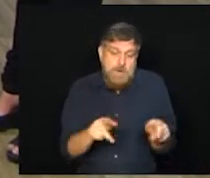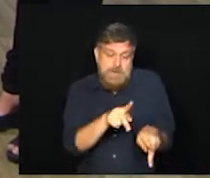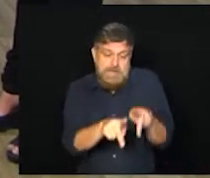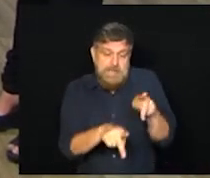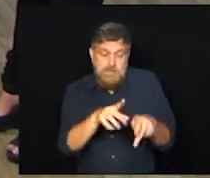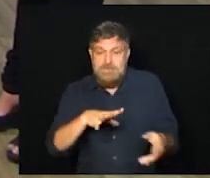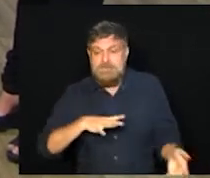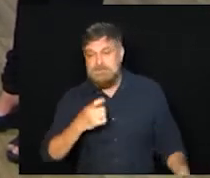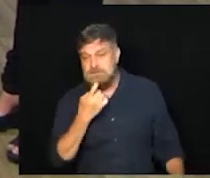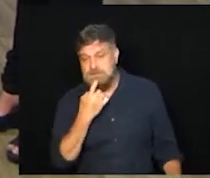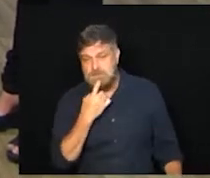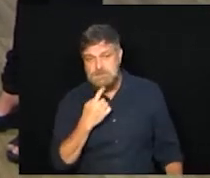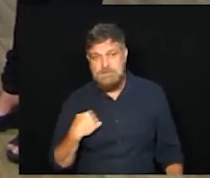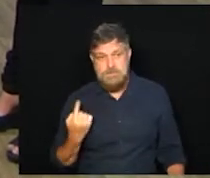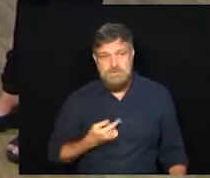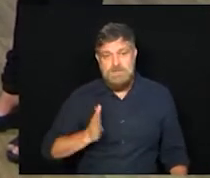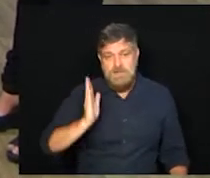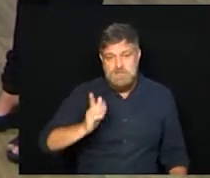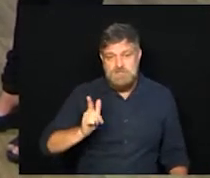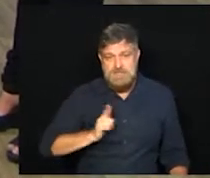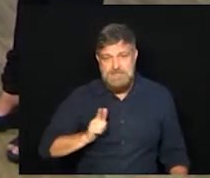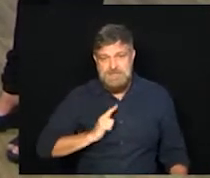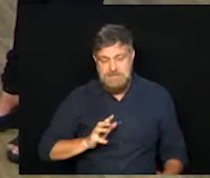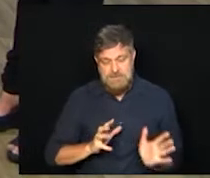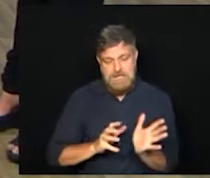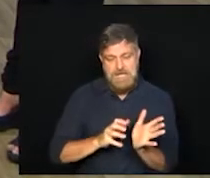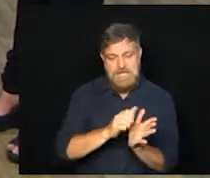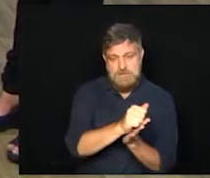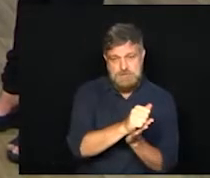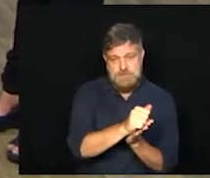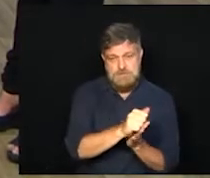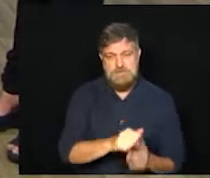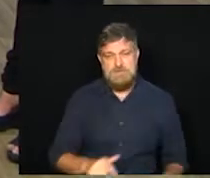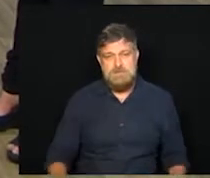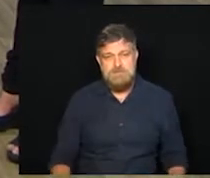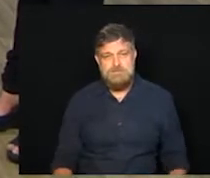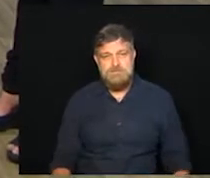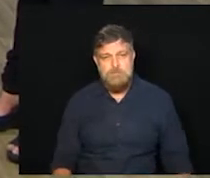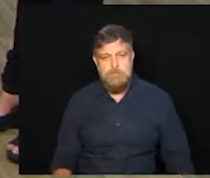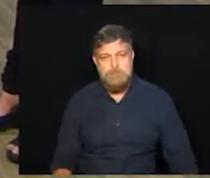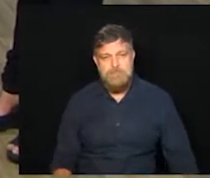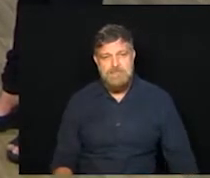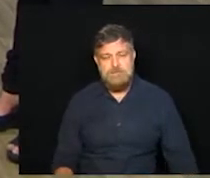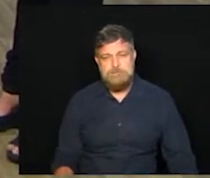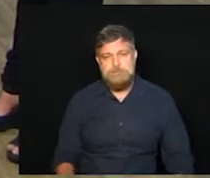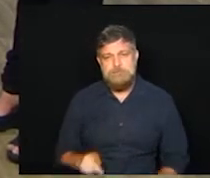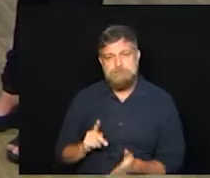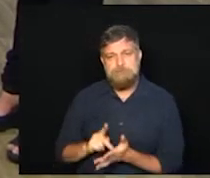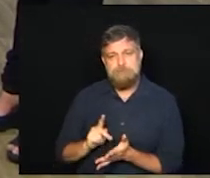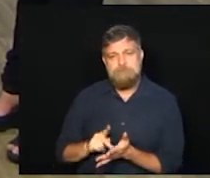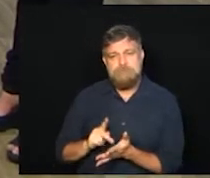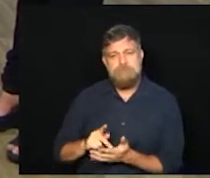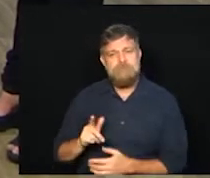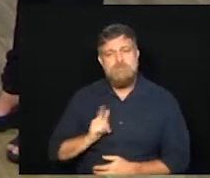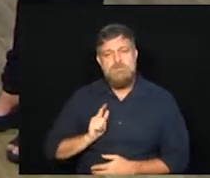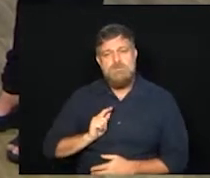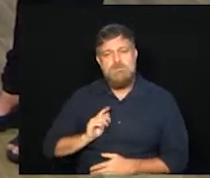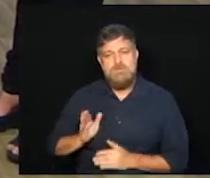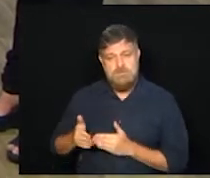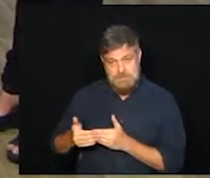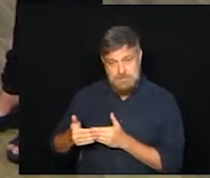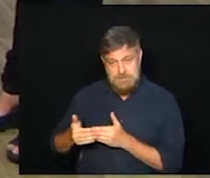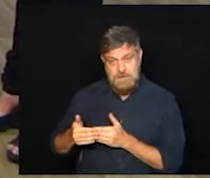de Campinas. Por isso que nós já tivemos esse agendamento que foi aí, na verdade, suspenso